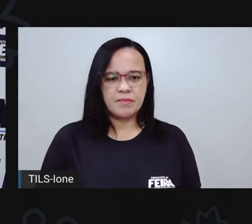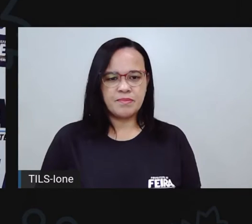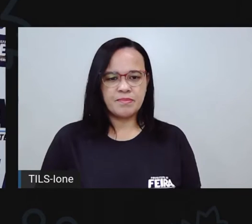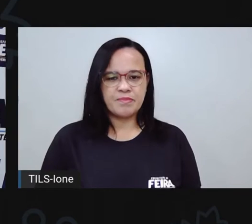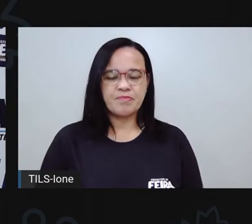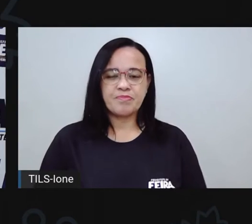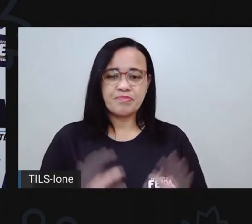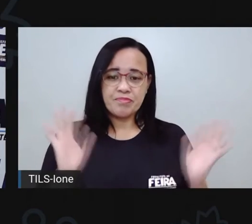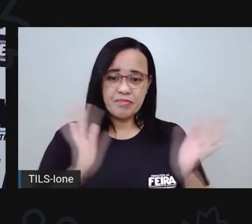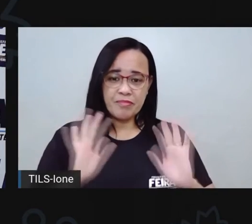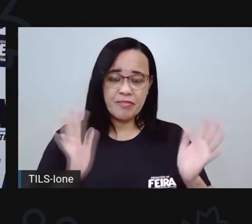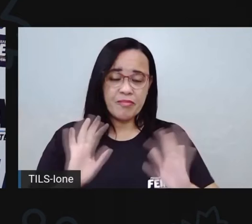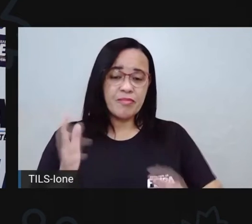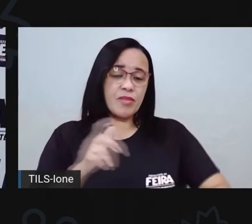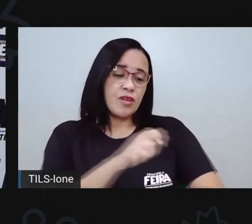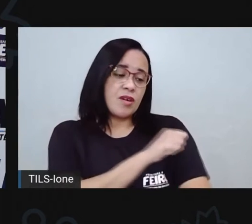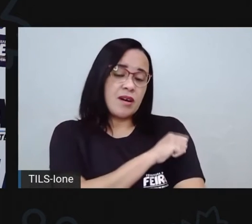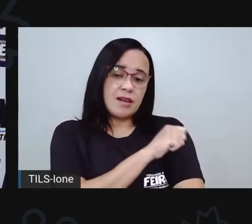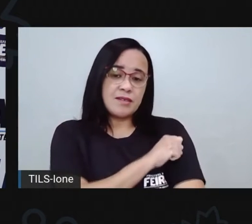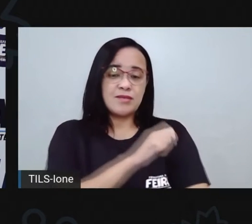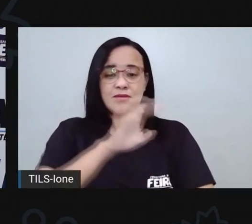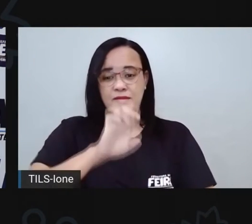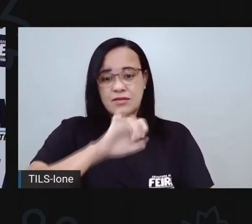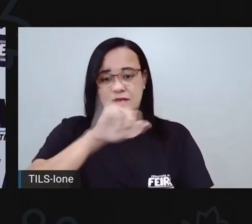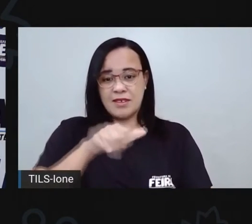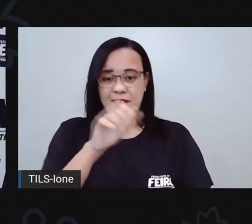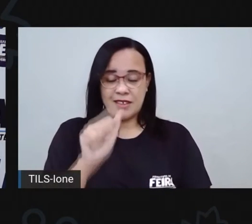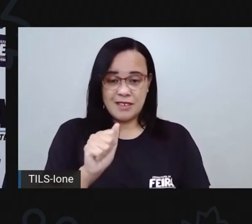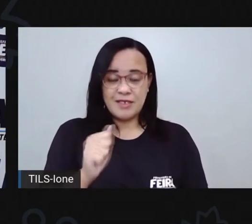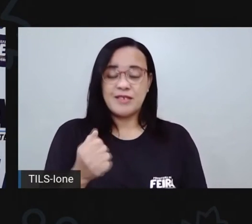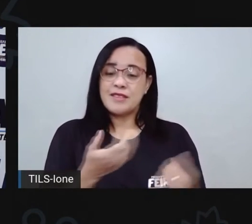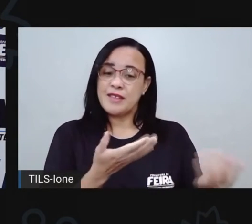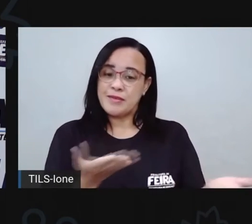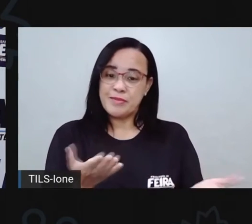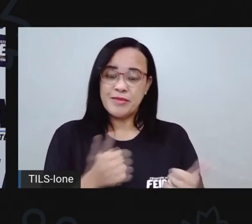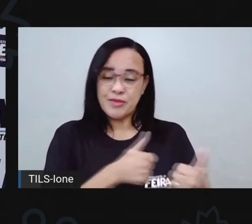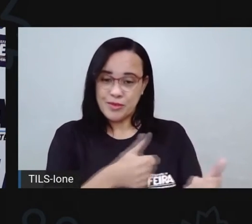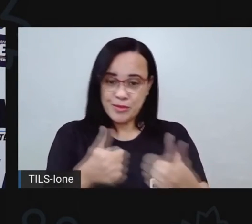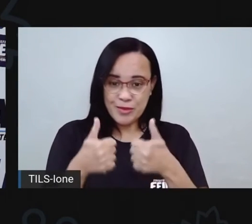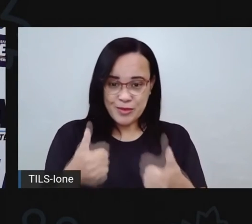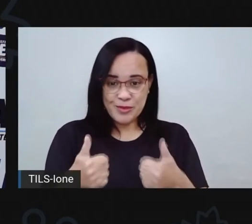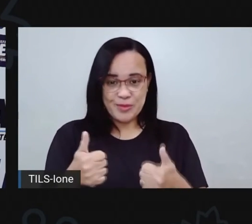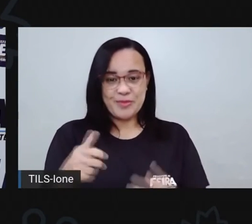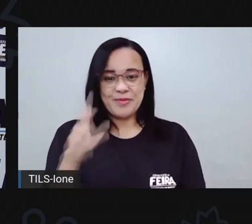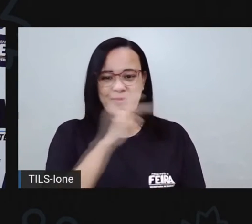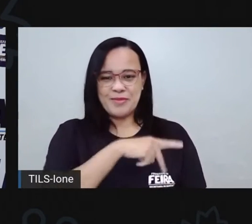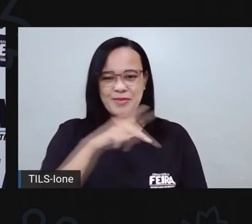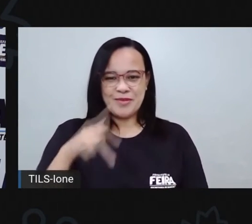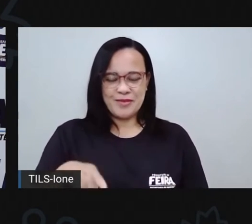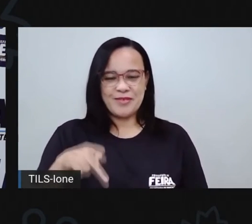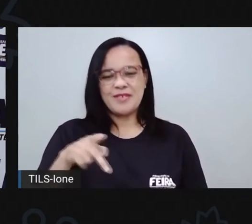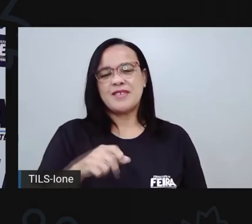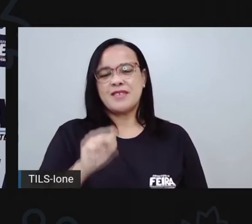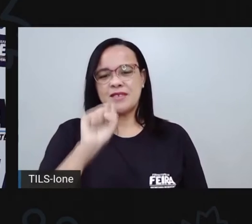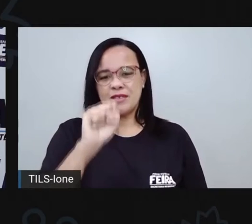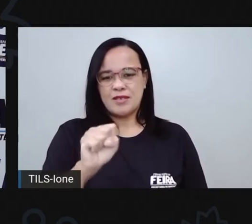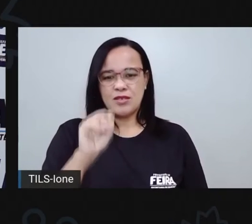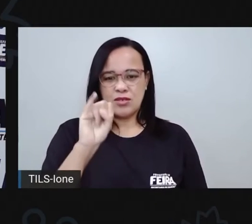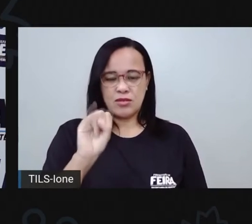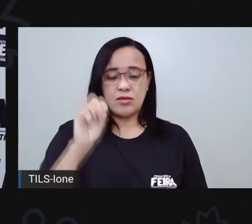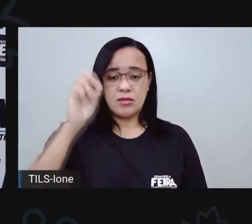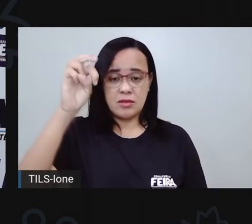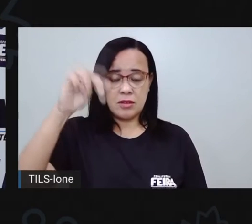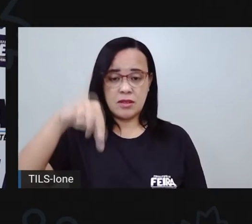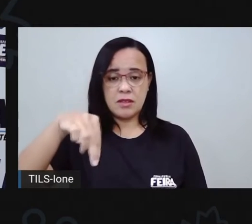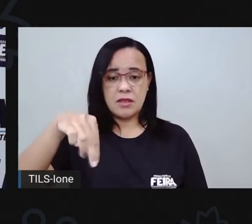Olá, estudantes da EJA, tudo bom? Sou a professora Simone, vou acompanhar